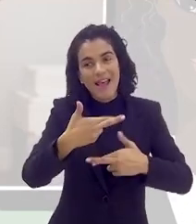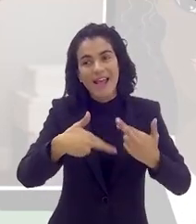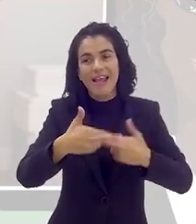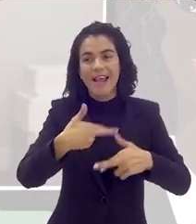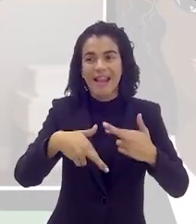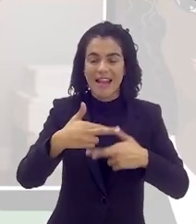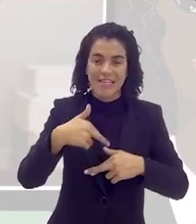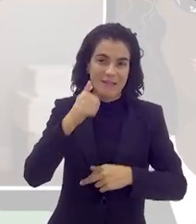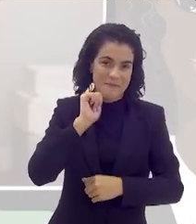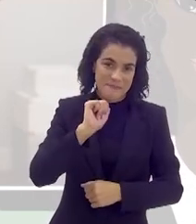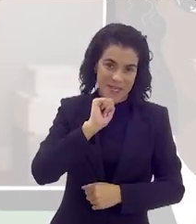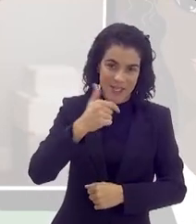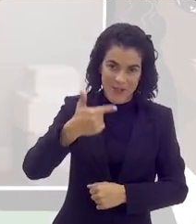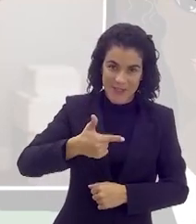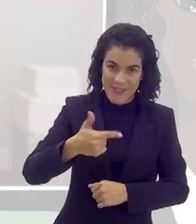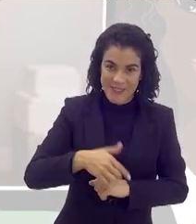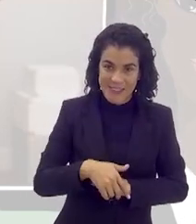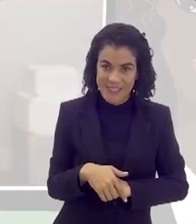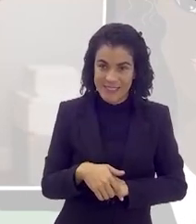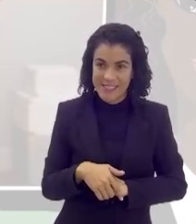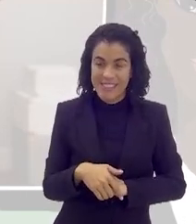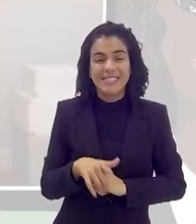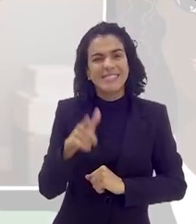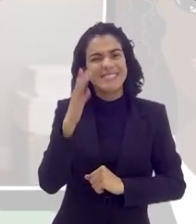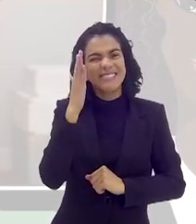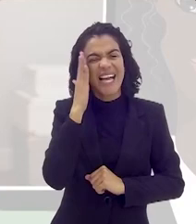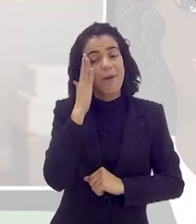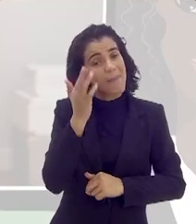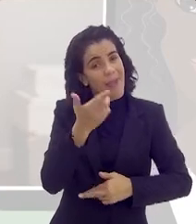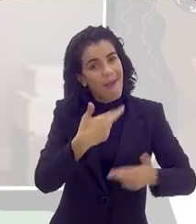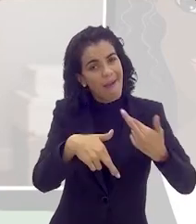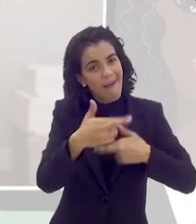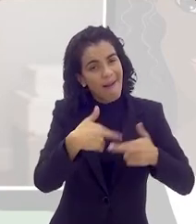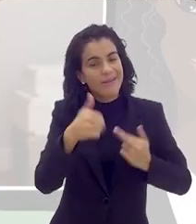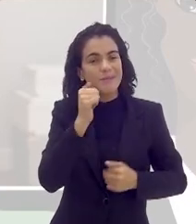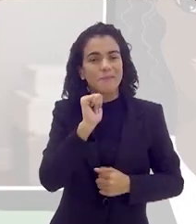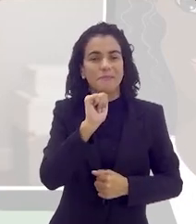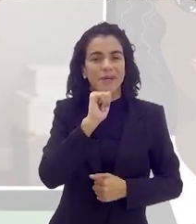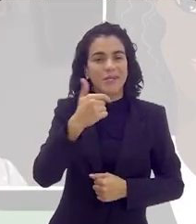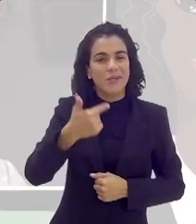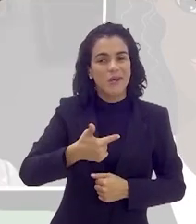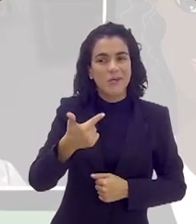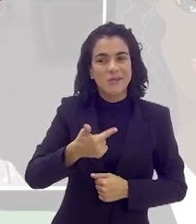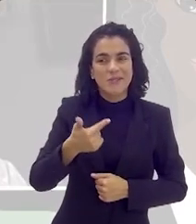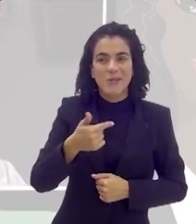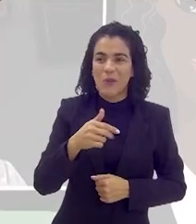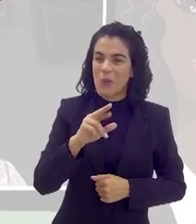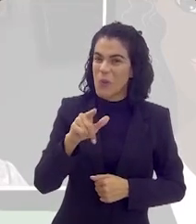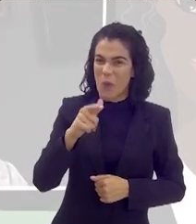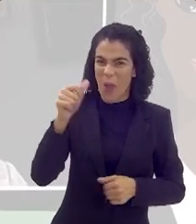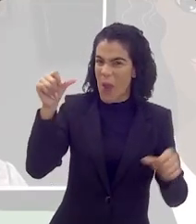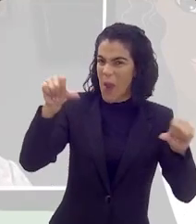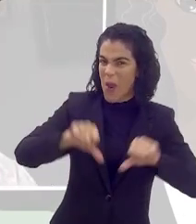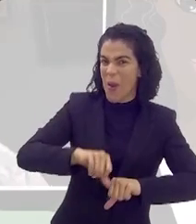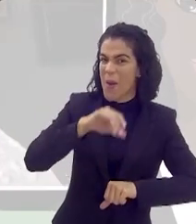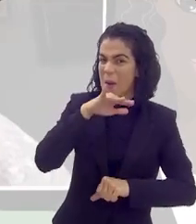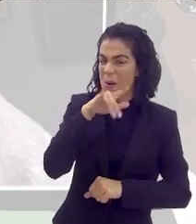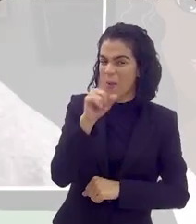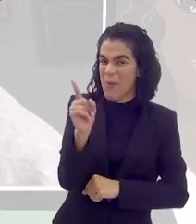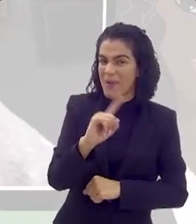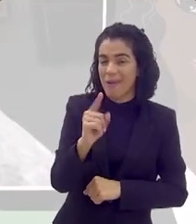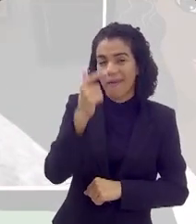na sua relação enquanto madrasta? Sabe que na minha relação enquanto madrasta não é dessas